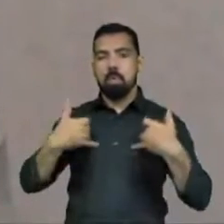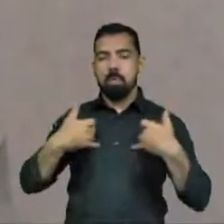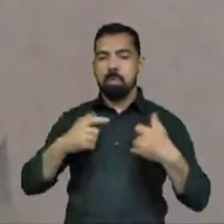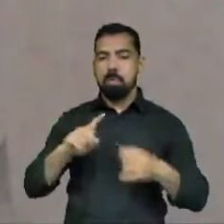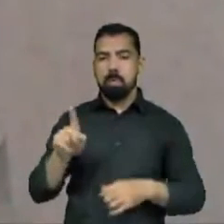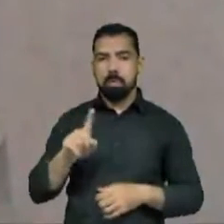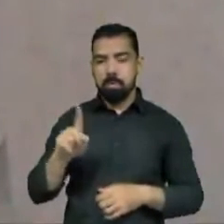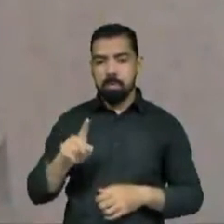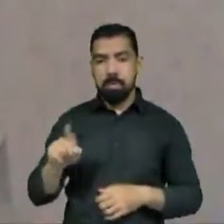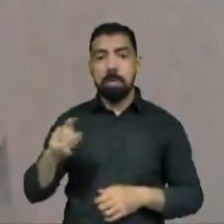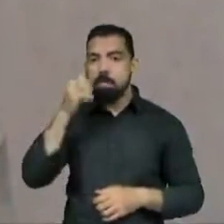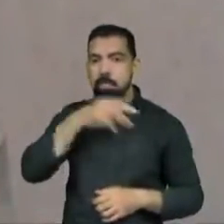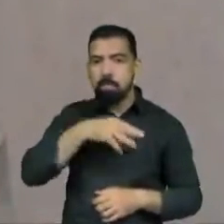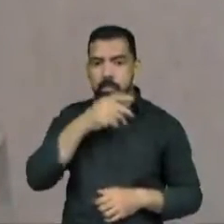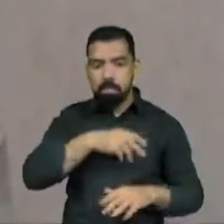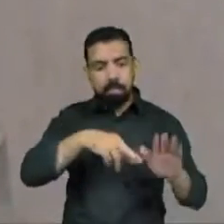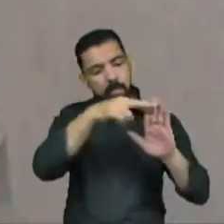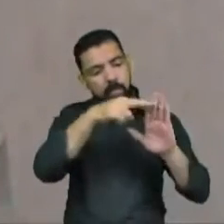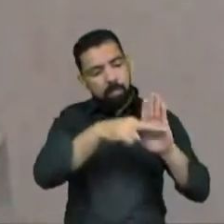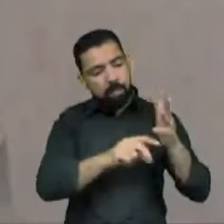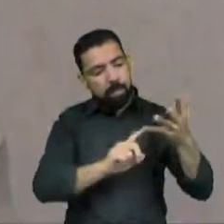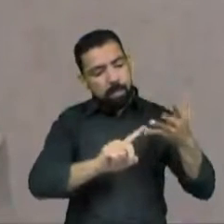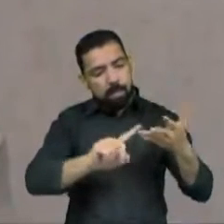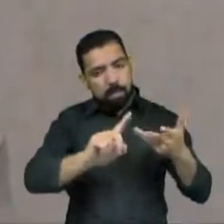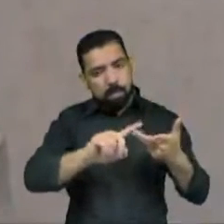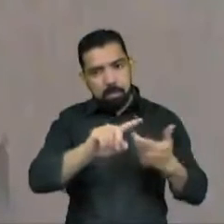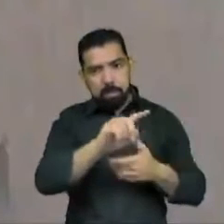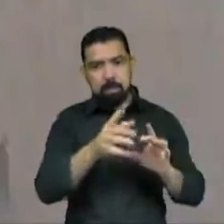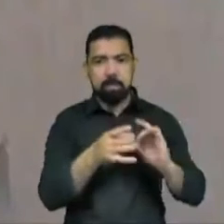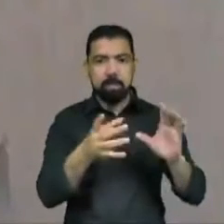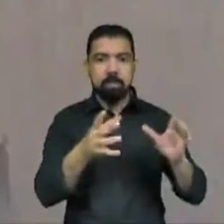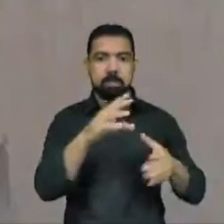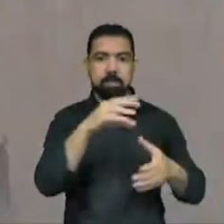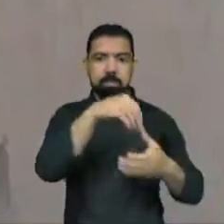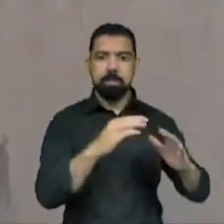as medidas cautelares que lhe permitiam estar em casa.